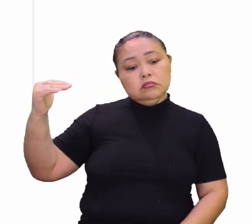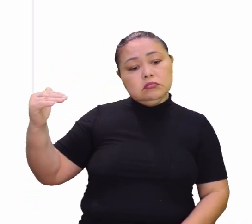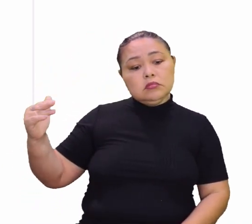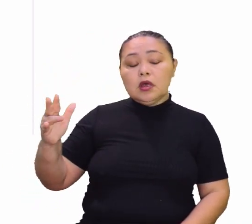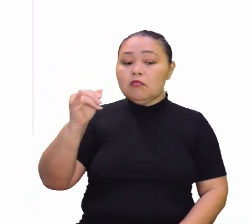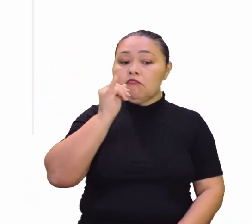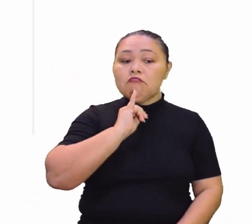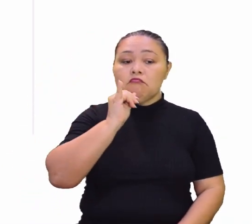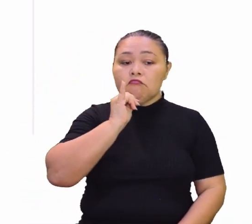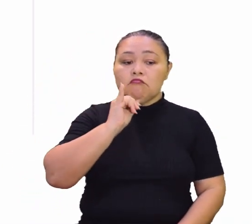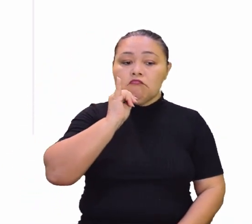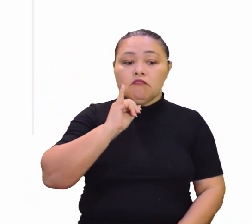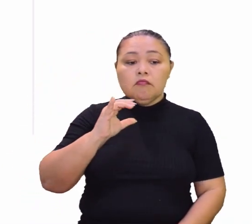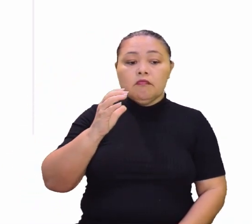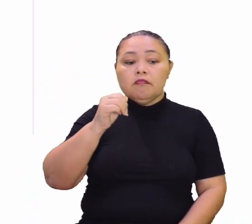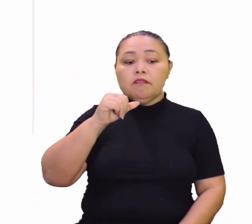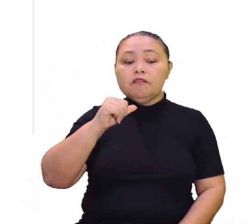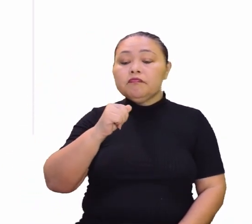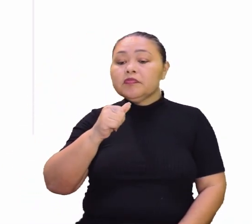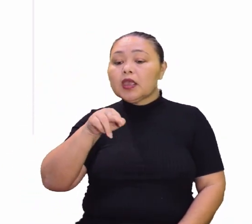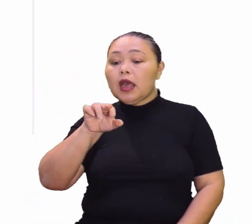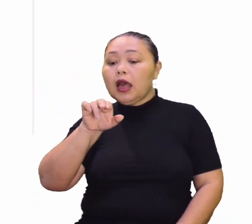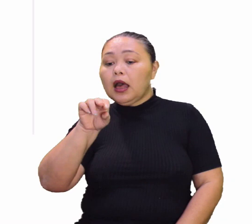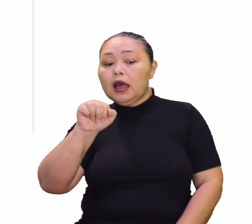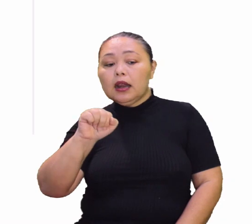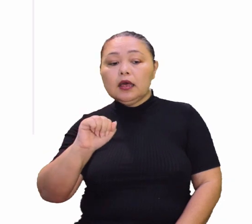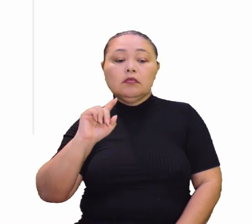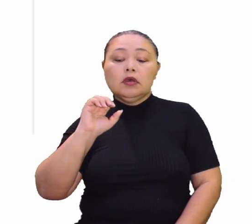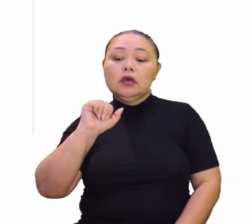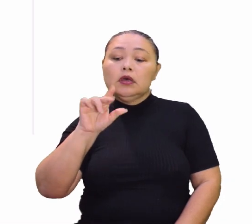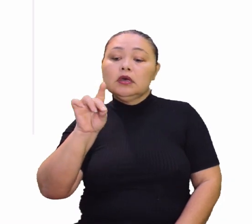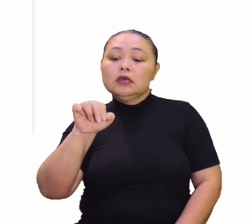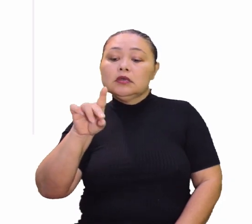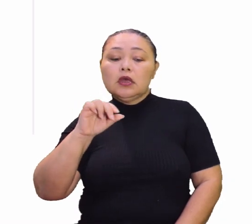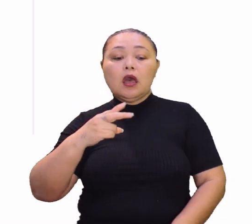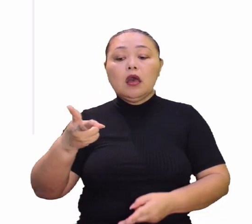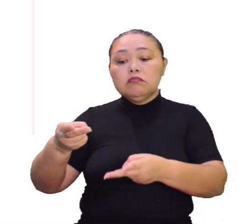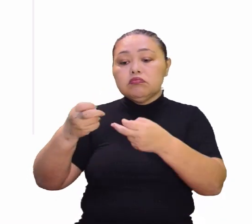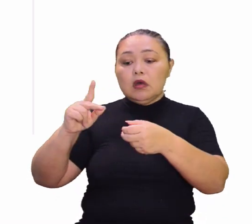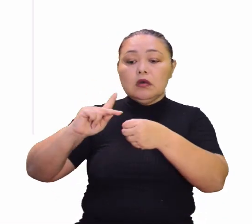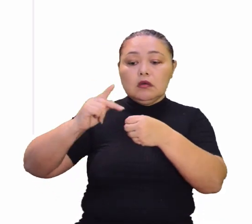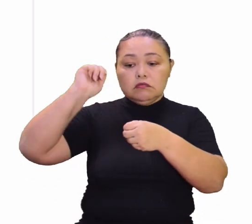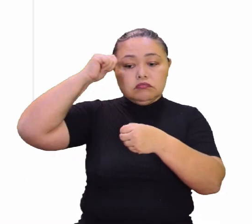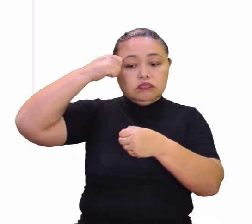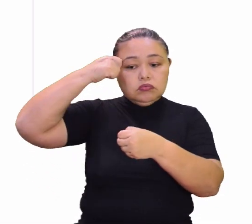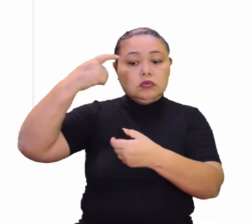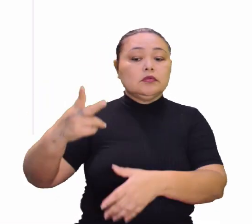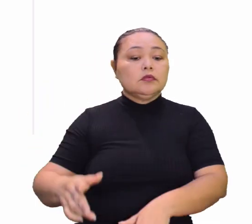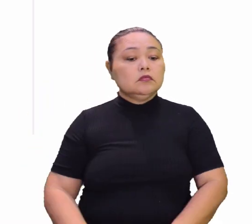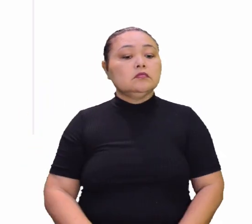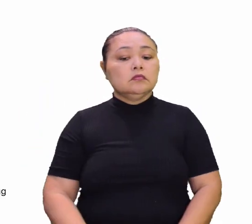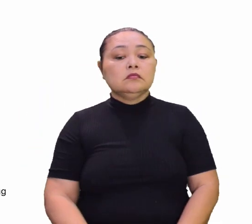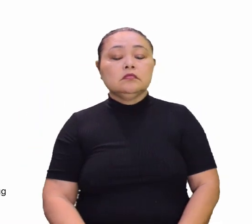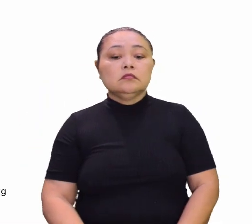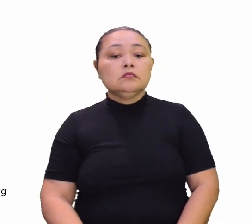entre outros. Entre outros, aqui ó, por exemplo, a Arábia Saudita, não é questão tanto da indústria, mas muita exploração do petróleo aí, né? Petróleo, petróleo.